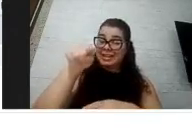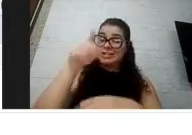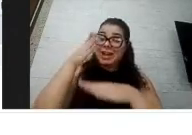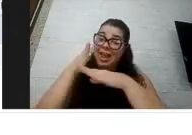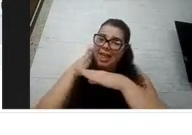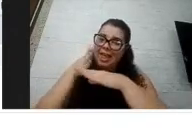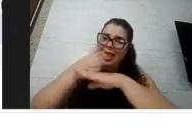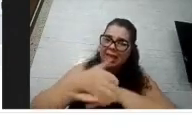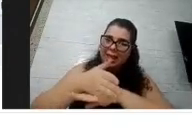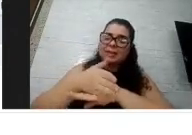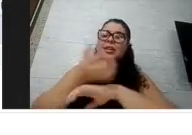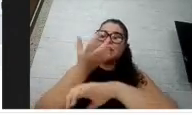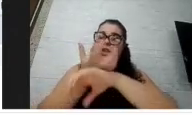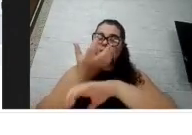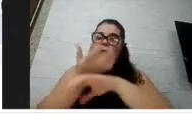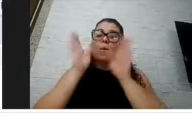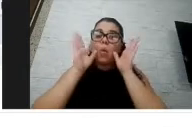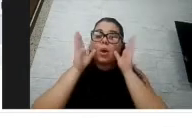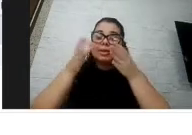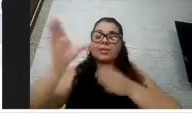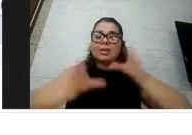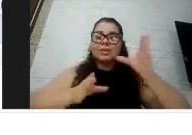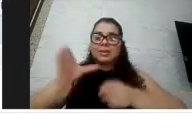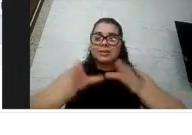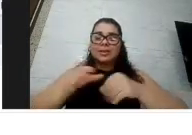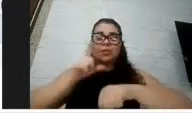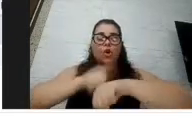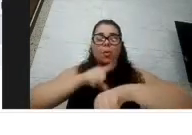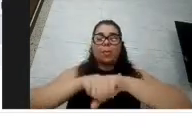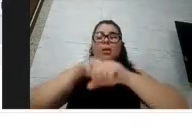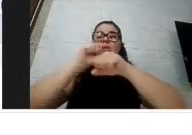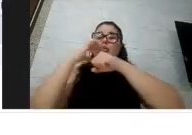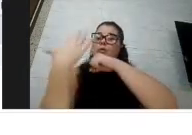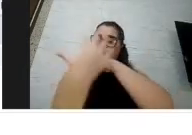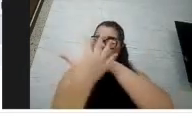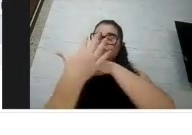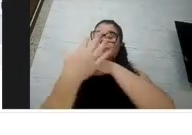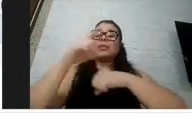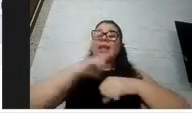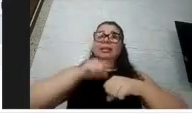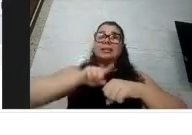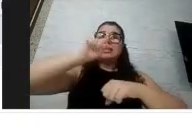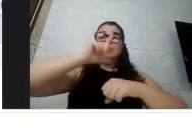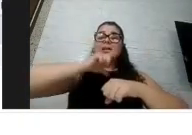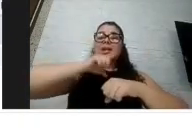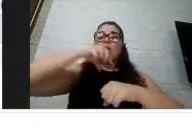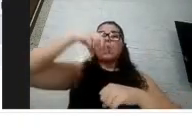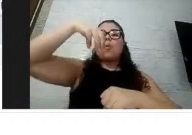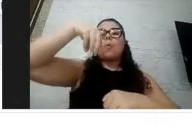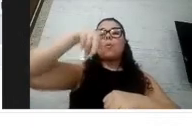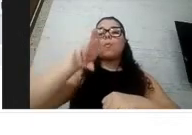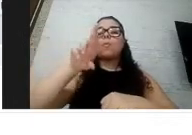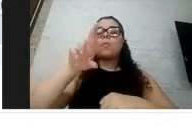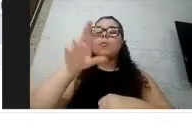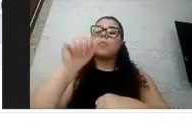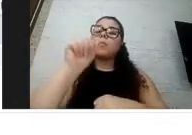Acessível em Tempos de Covid e aqui em cima vai ter mural. Esse mural é um espaço para livre troca. Qualquer pessoa que